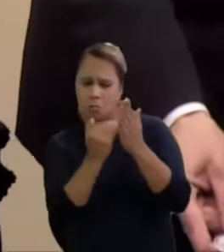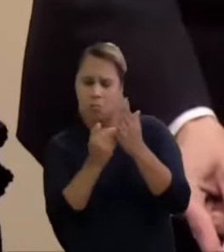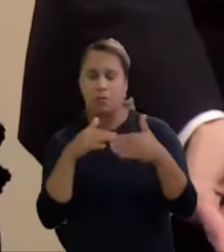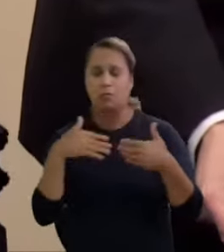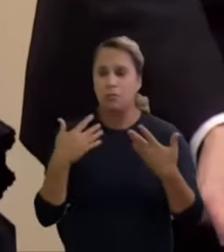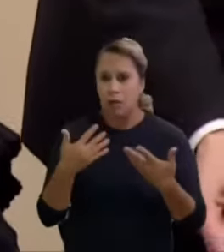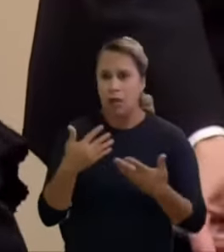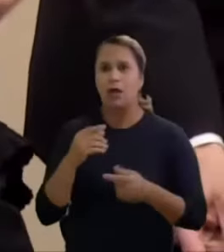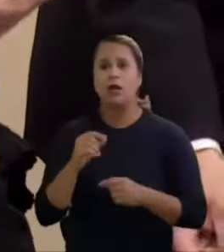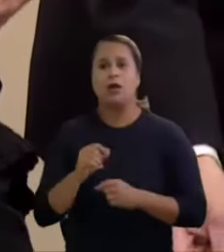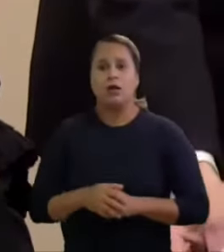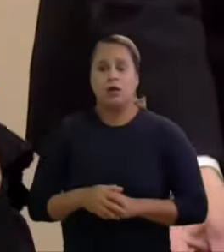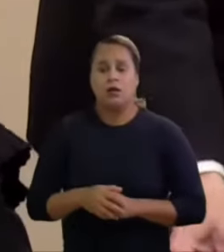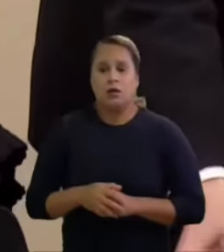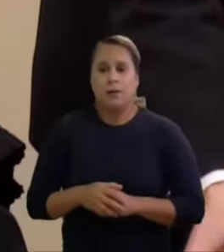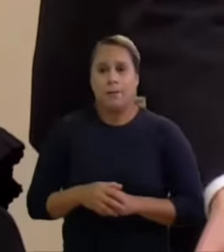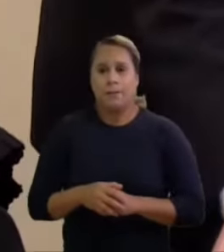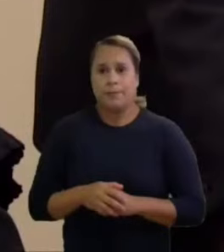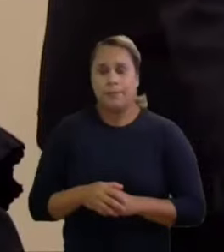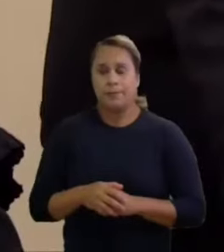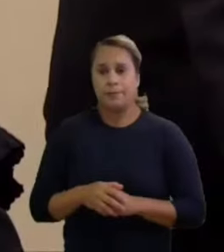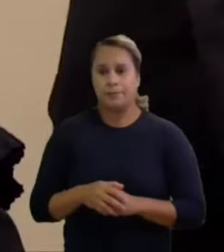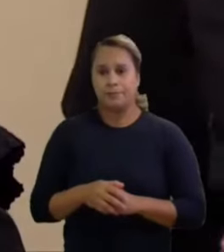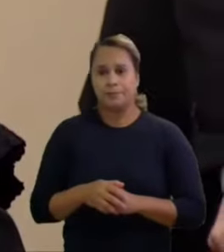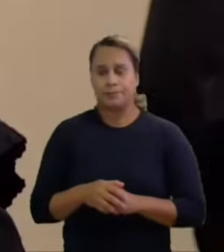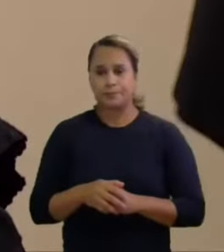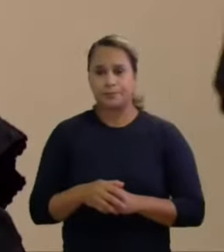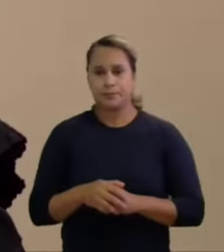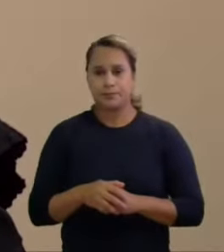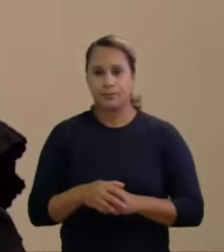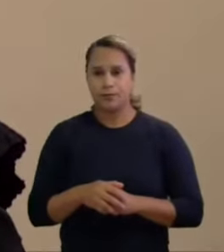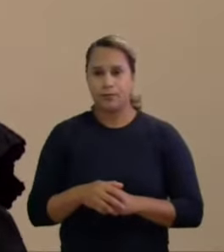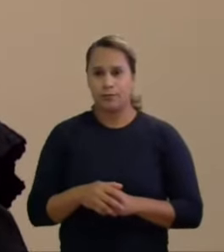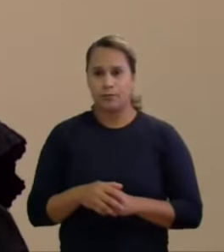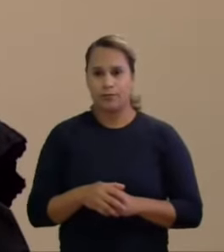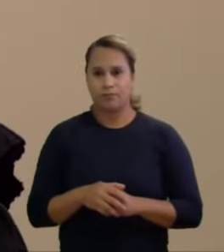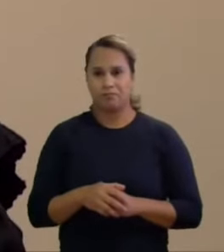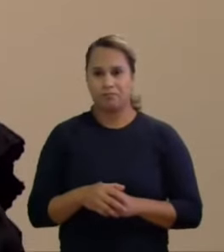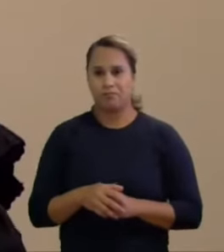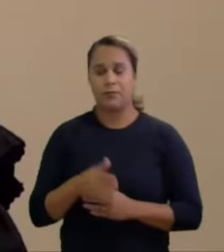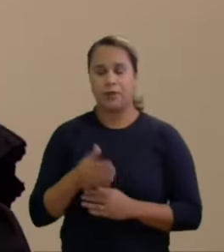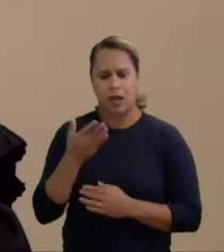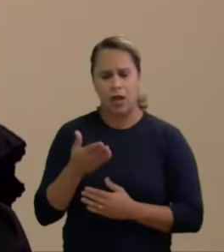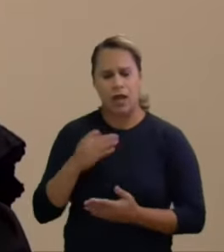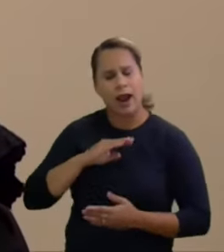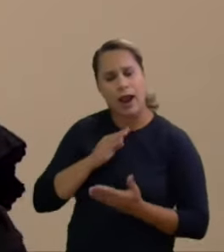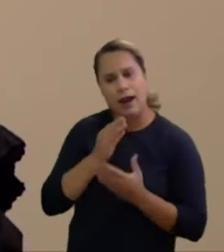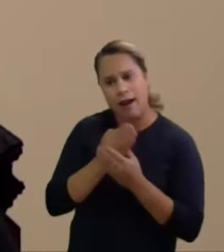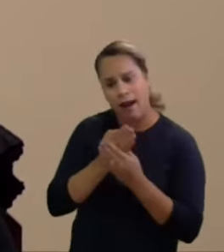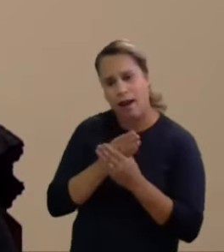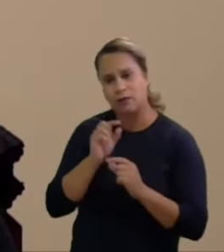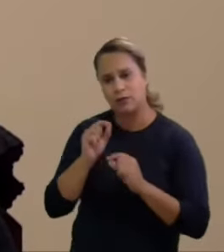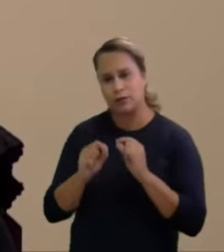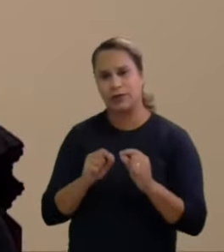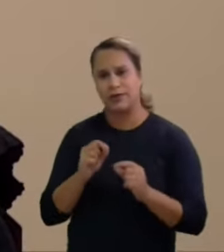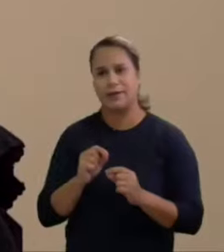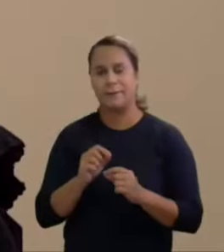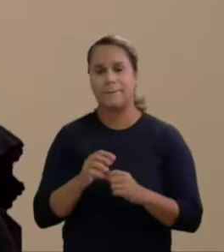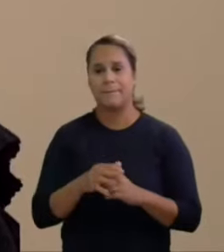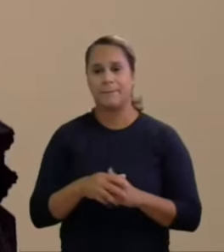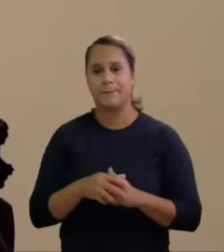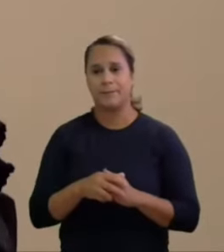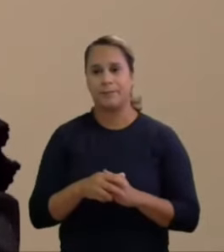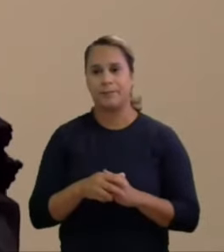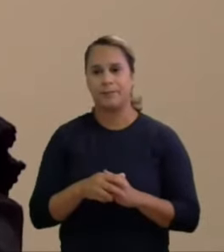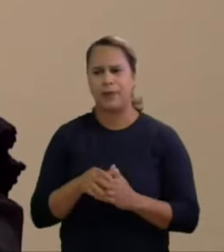campanha é um fato isolado diante de uma realidade universal partidária. Neste caso, mas ainda seria necessário cotejar os gastos de todos